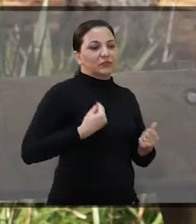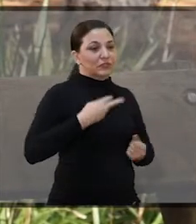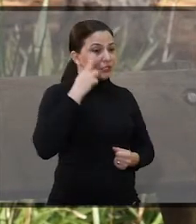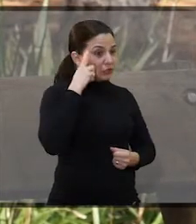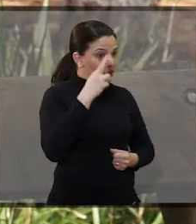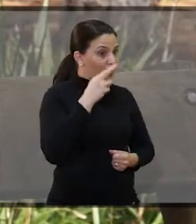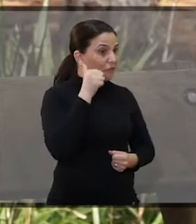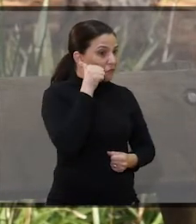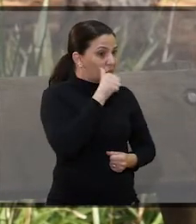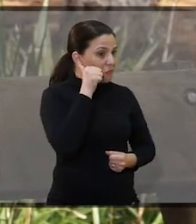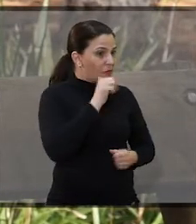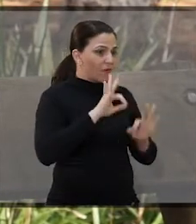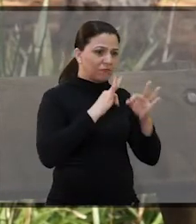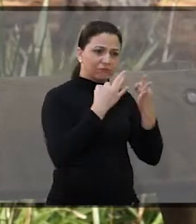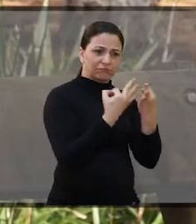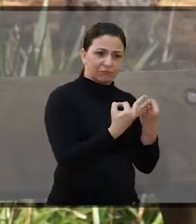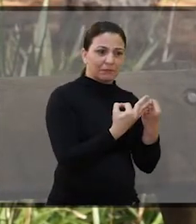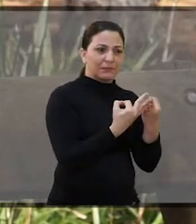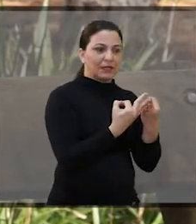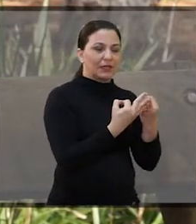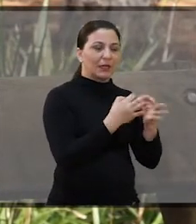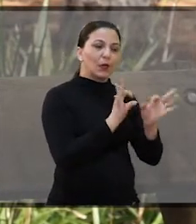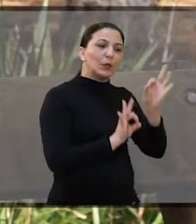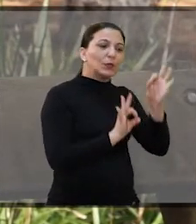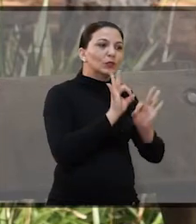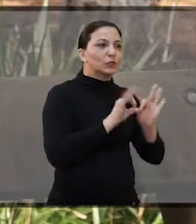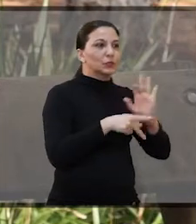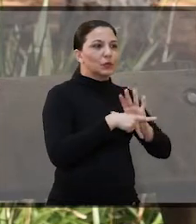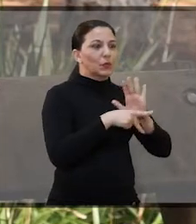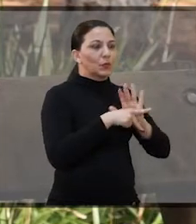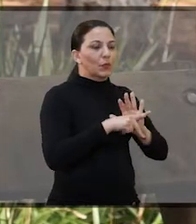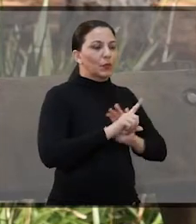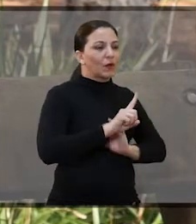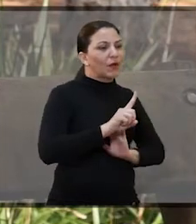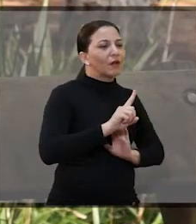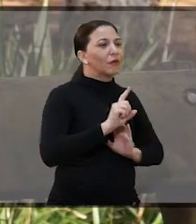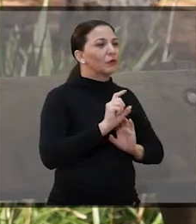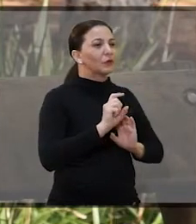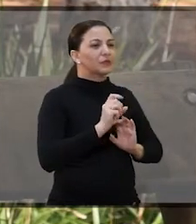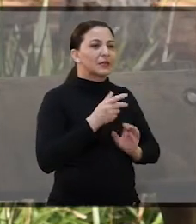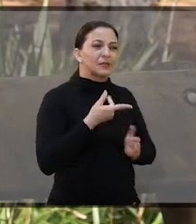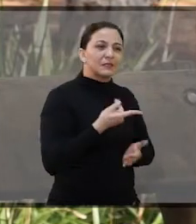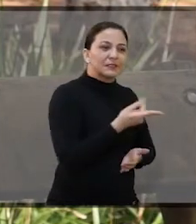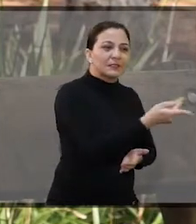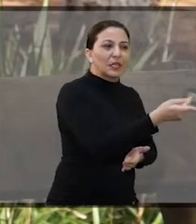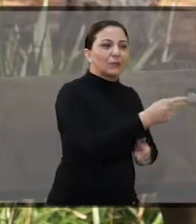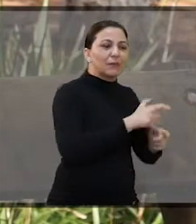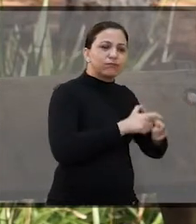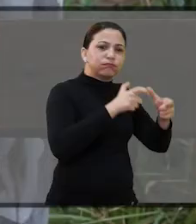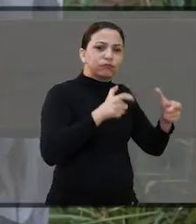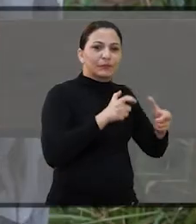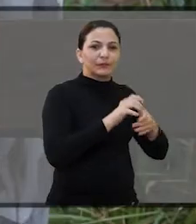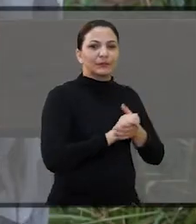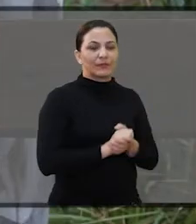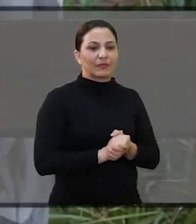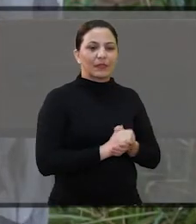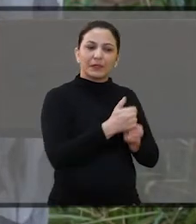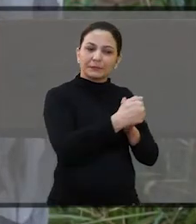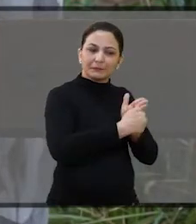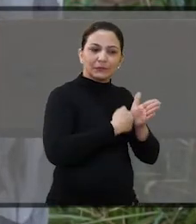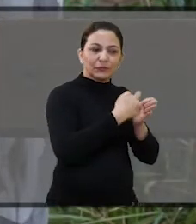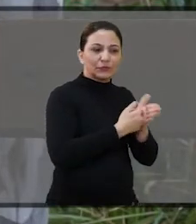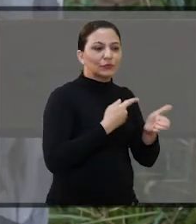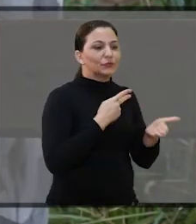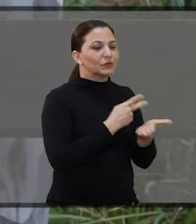mulher chefia a família. Então, acho que o projeto dela não só deve permanecer como ampliar. Eu me pergunto